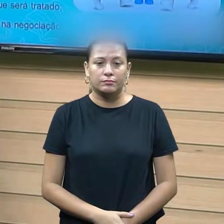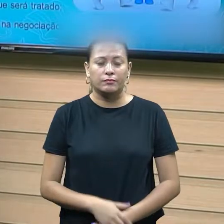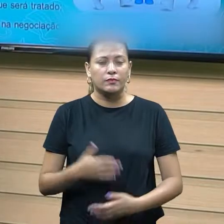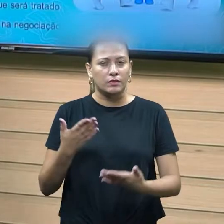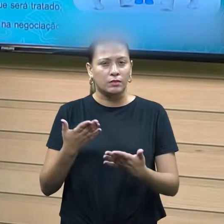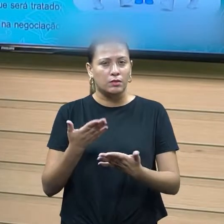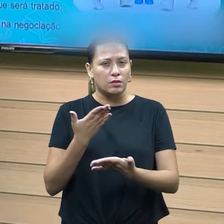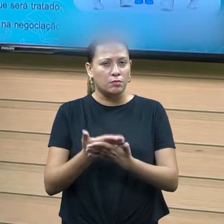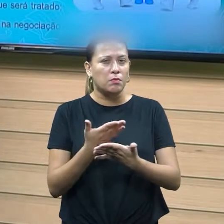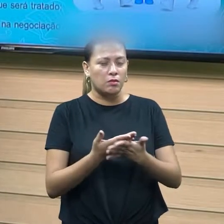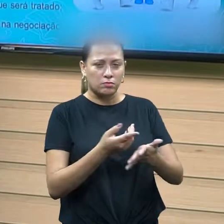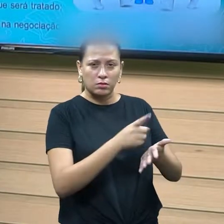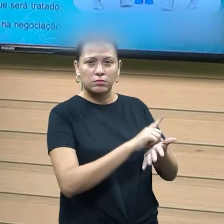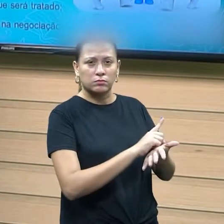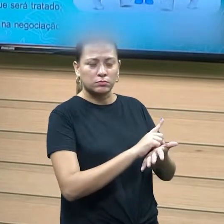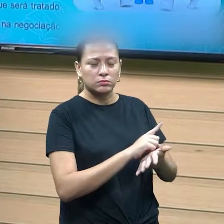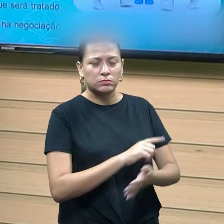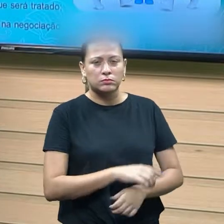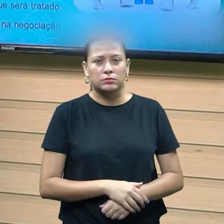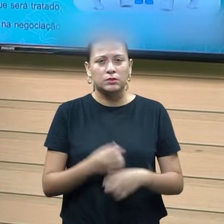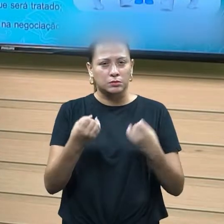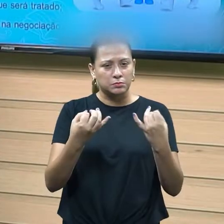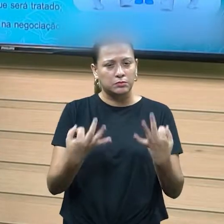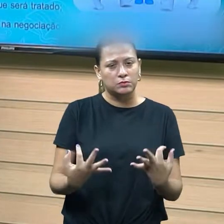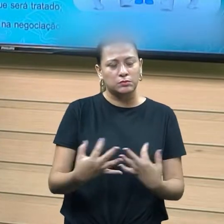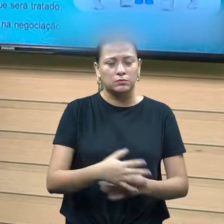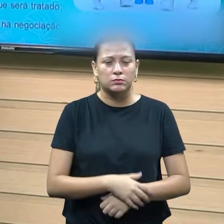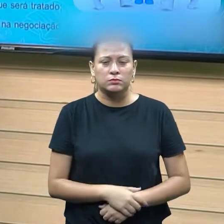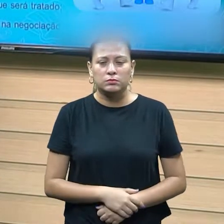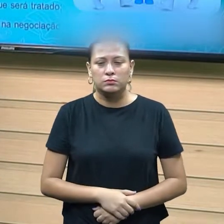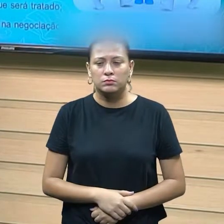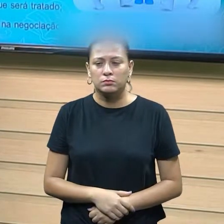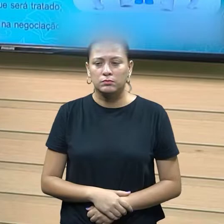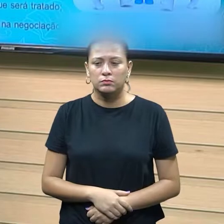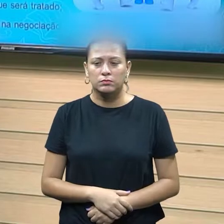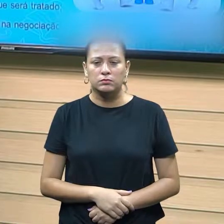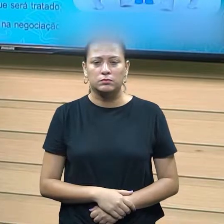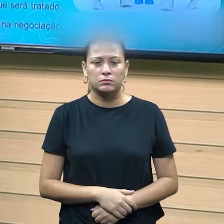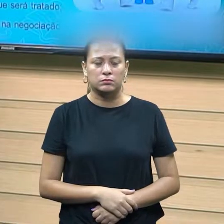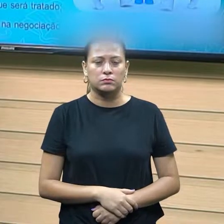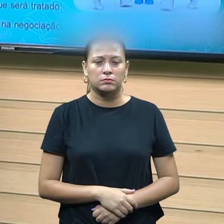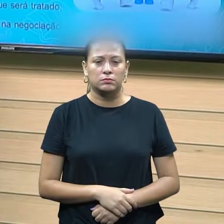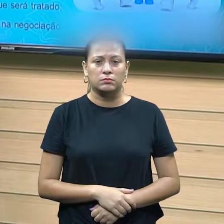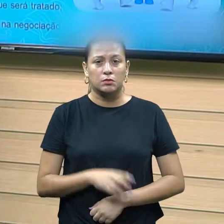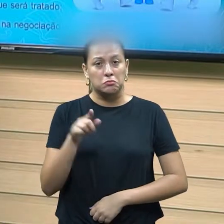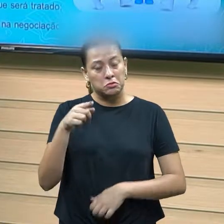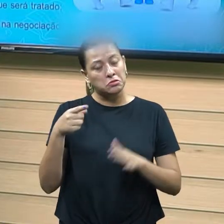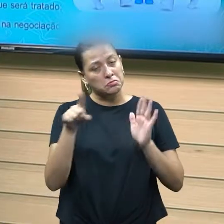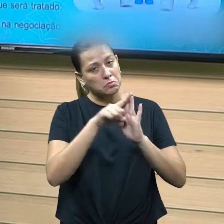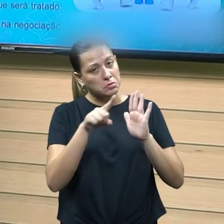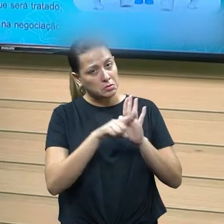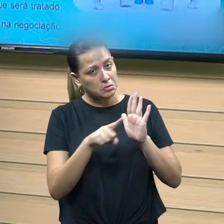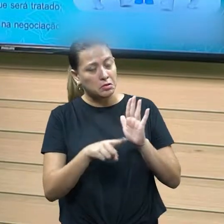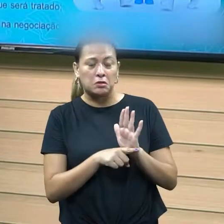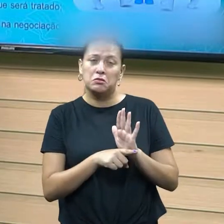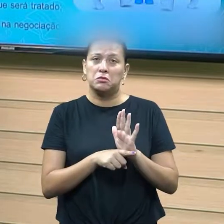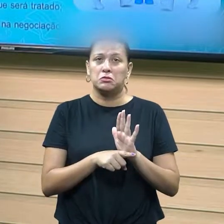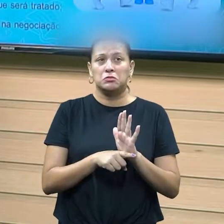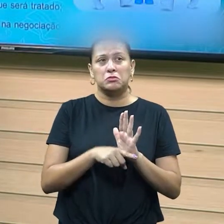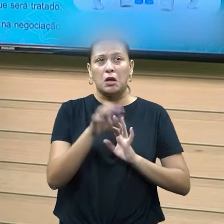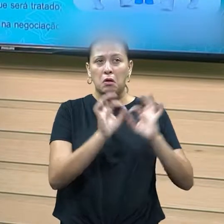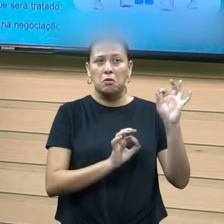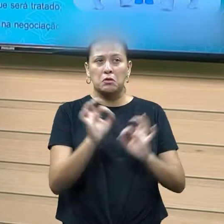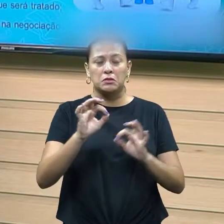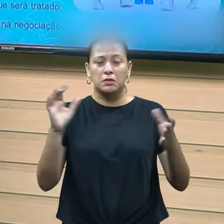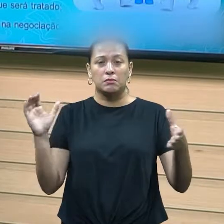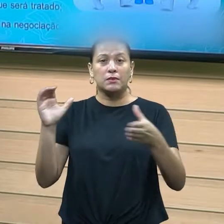uma aula anterior que nós tivemos, quando vai se tratar, vamos dizer, de um, você vai planejar um casamento, então você